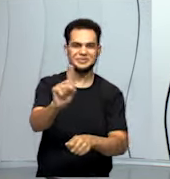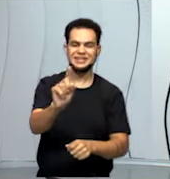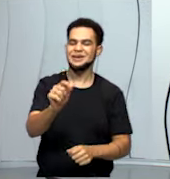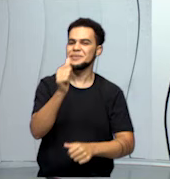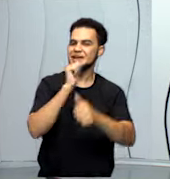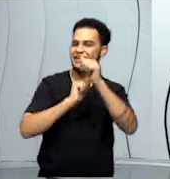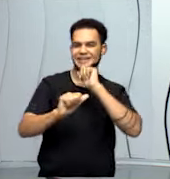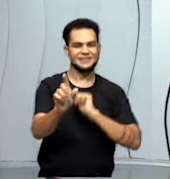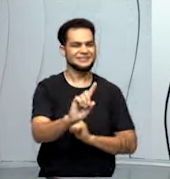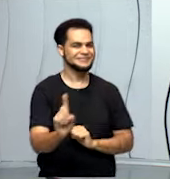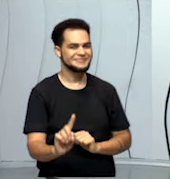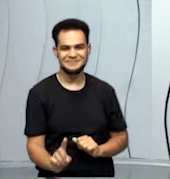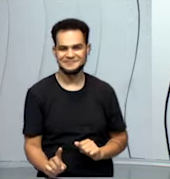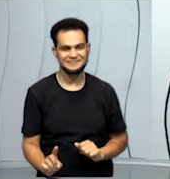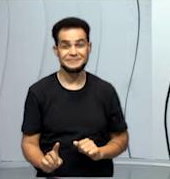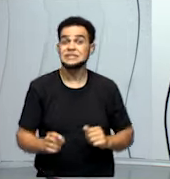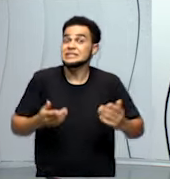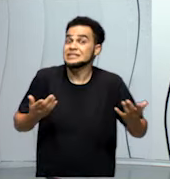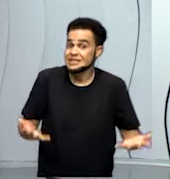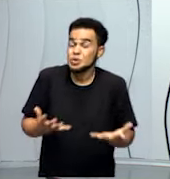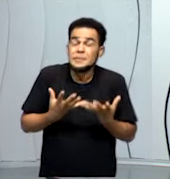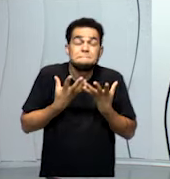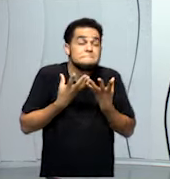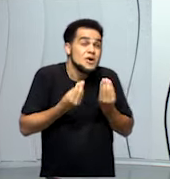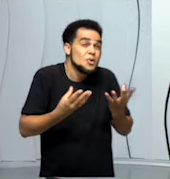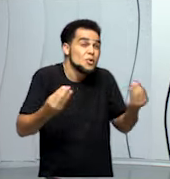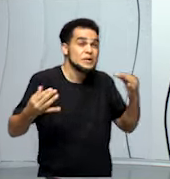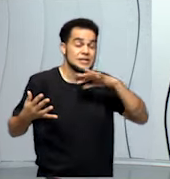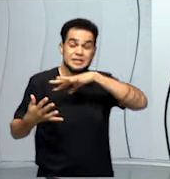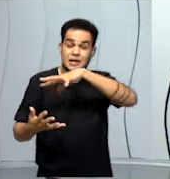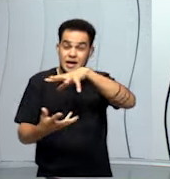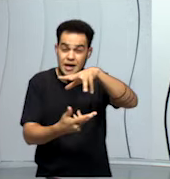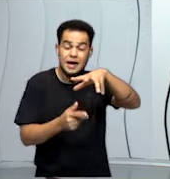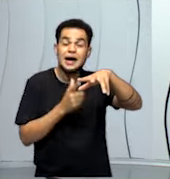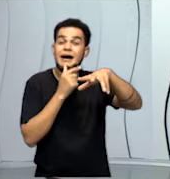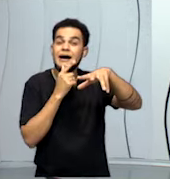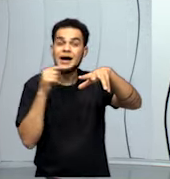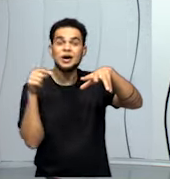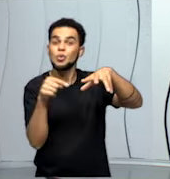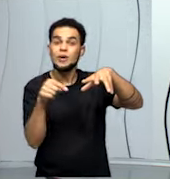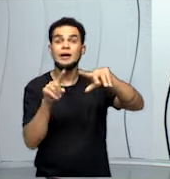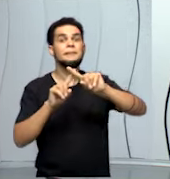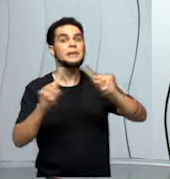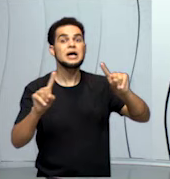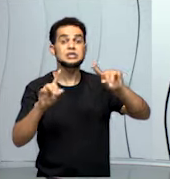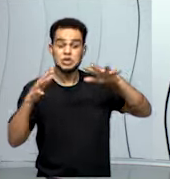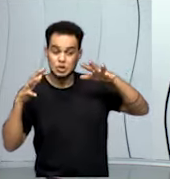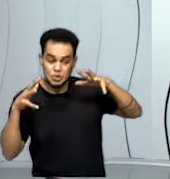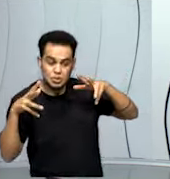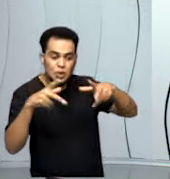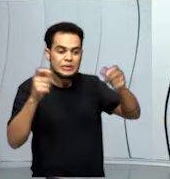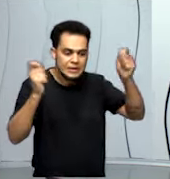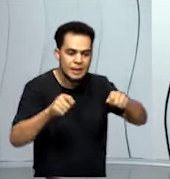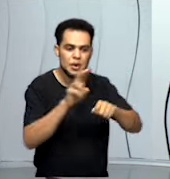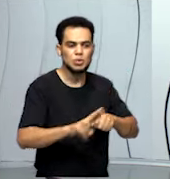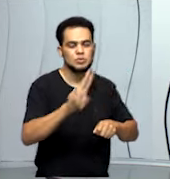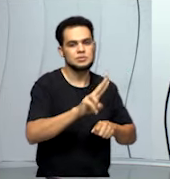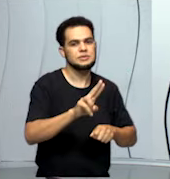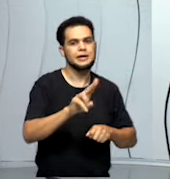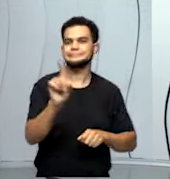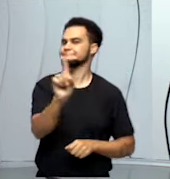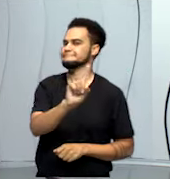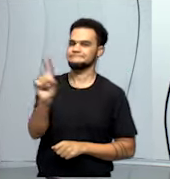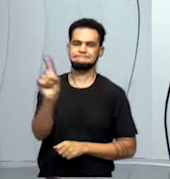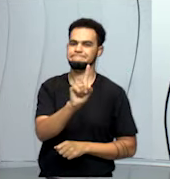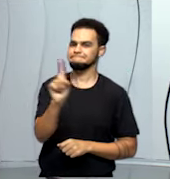consumo. Então existe muita água no planeta, só que ela não está toda disponível